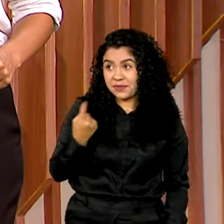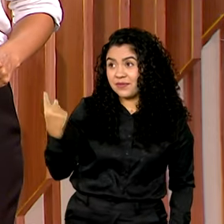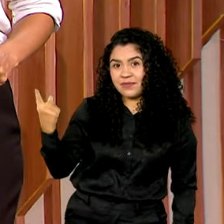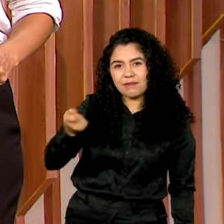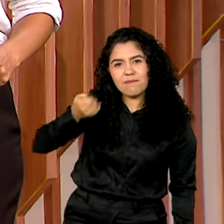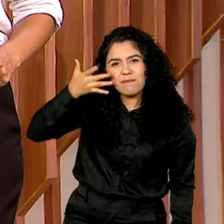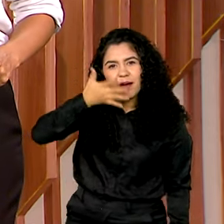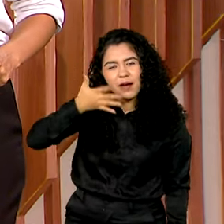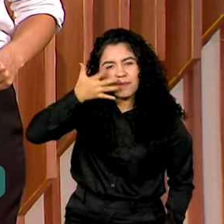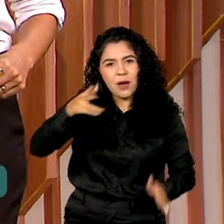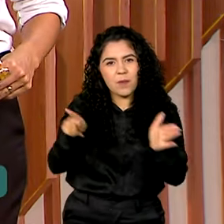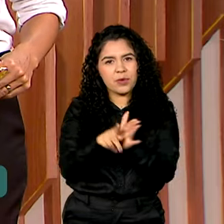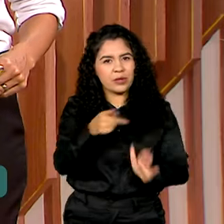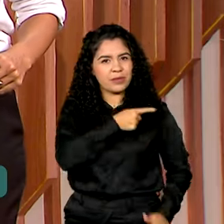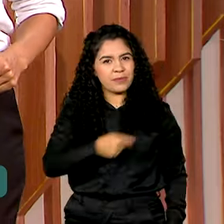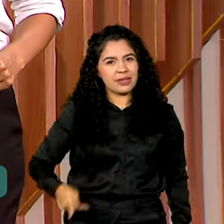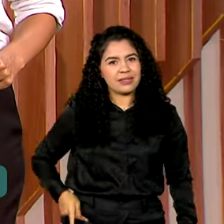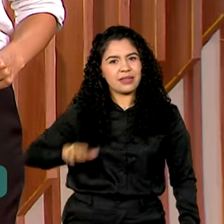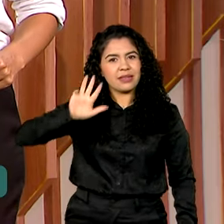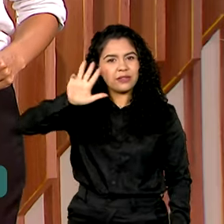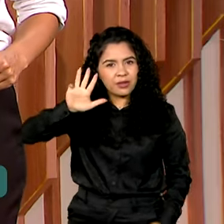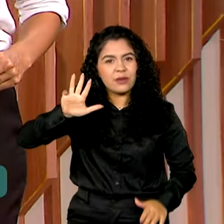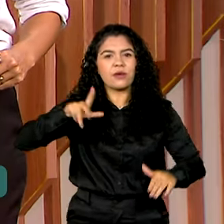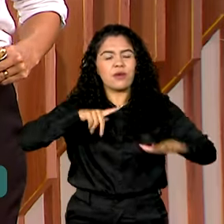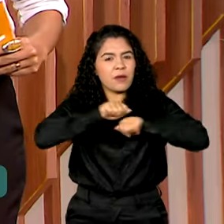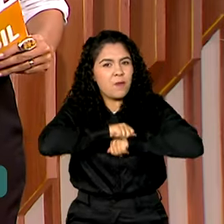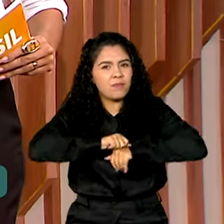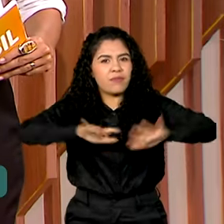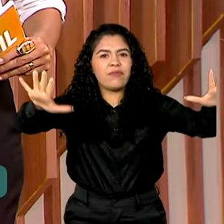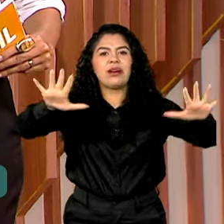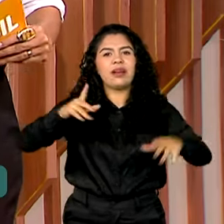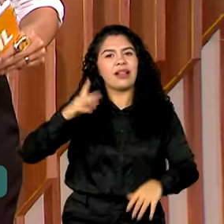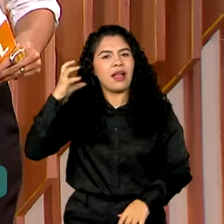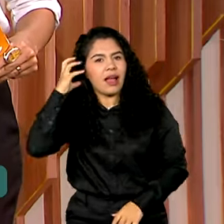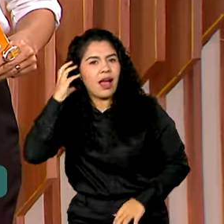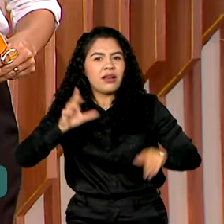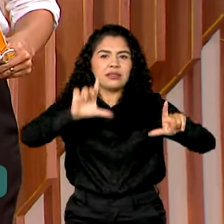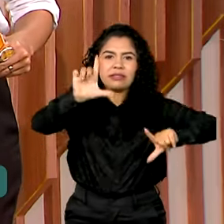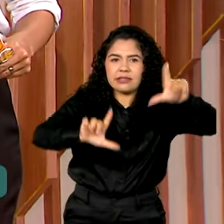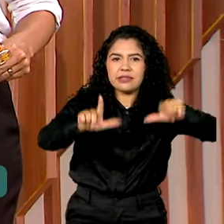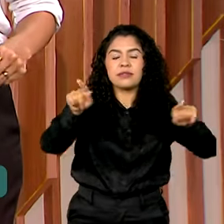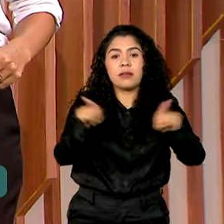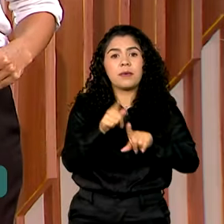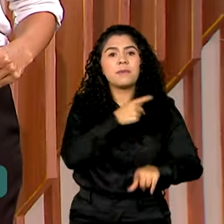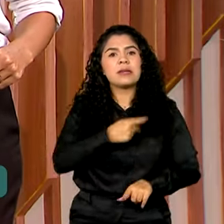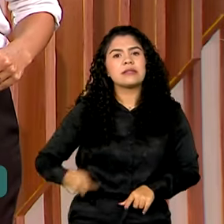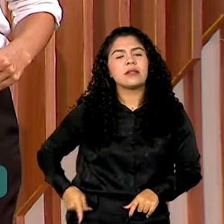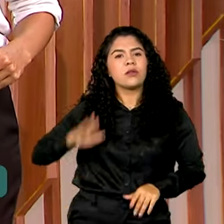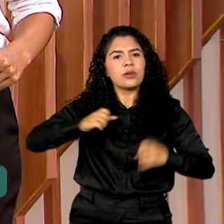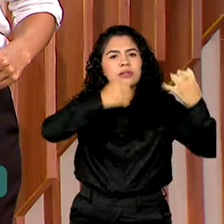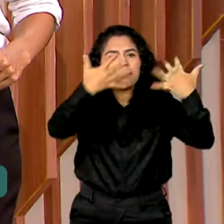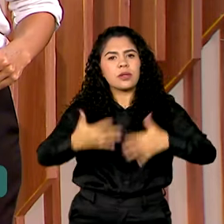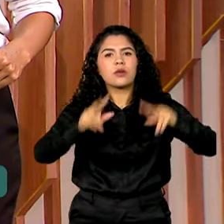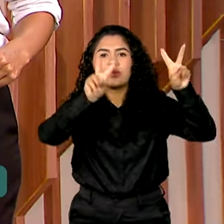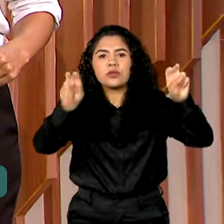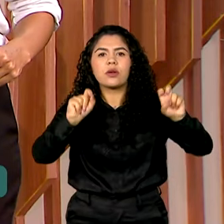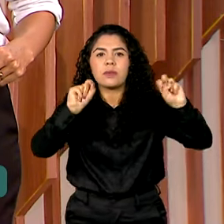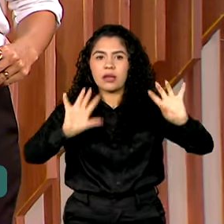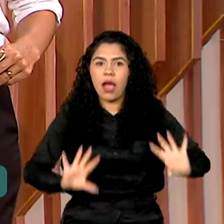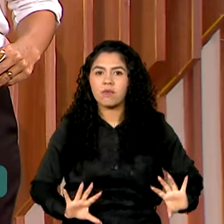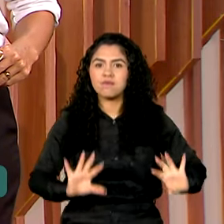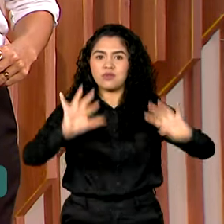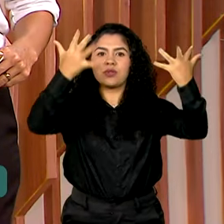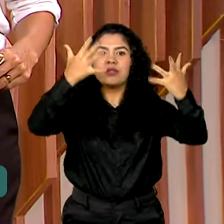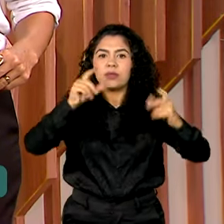pronunciamento à nação em cadeia de rádio e TV. O presidente Lula falou nesse pronunciamento sobre as celebrações do Dia da Independência.